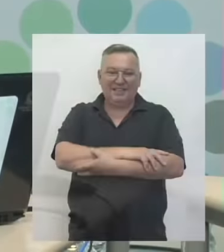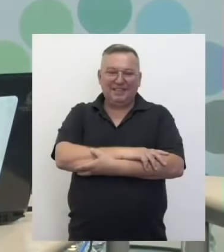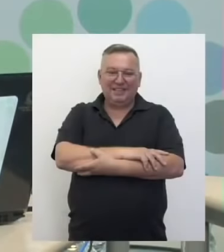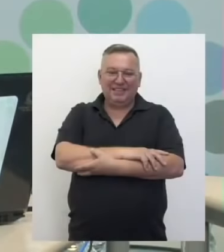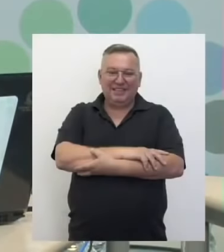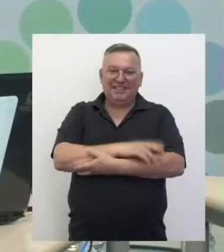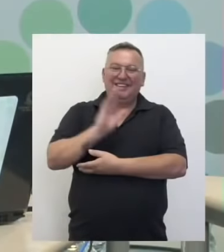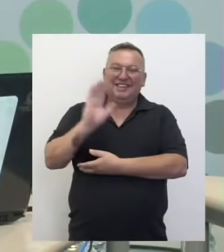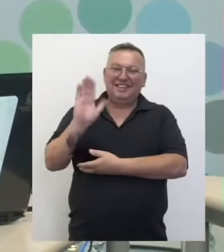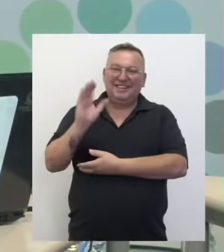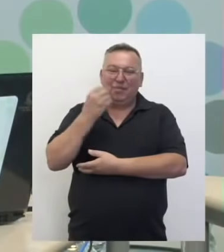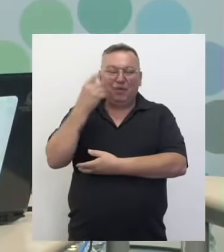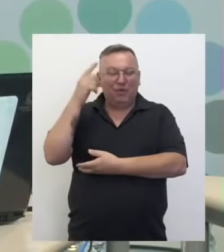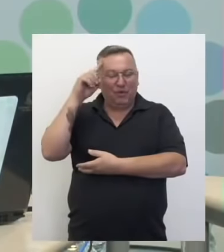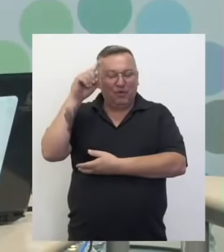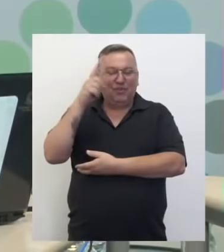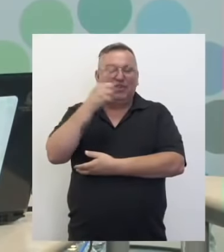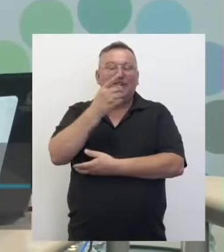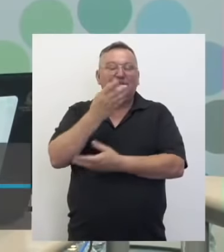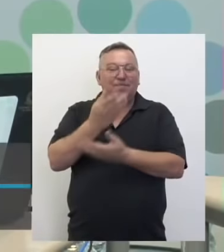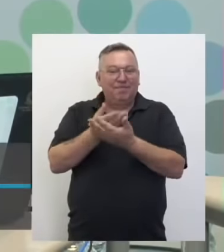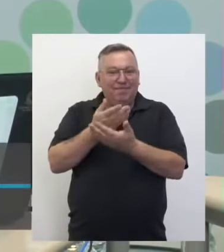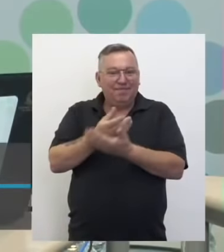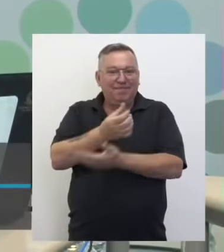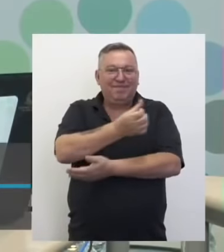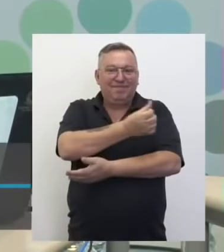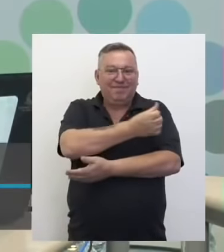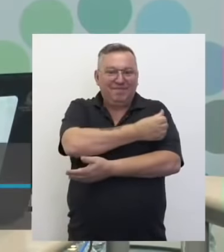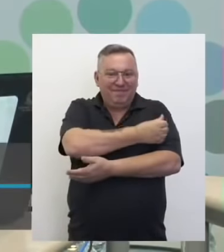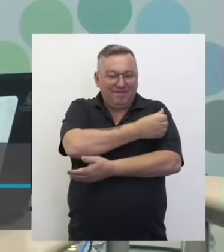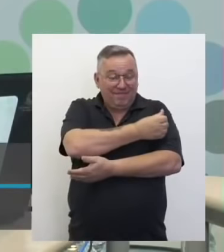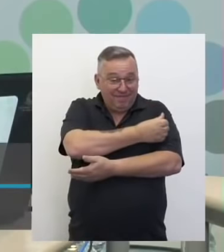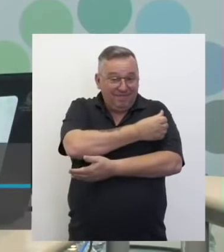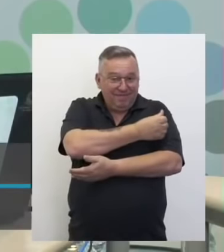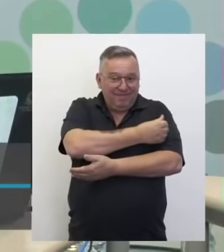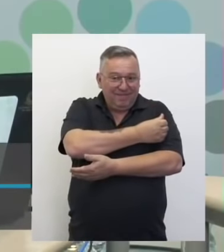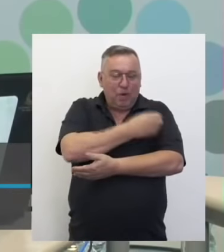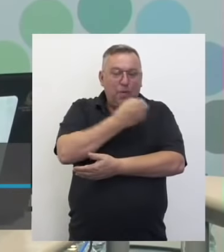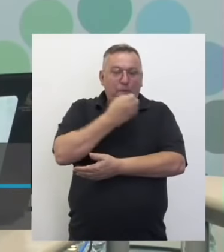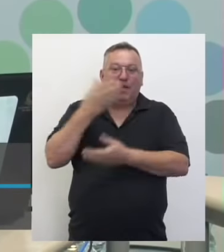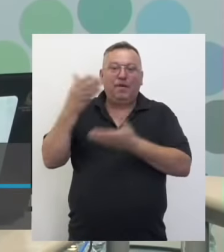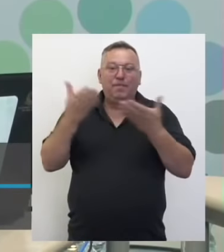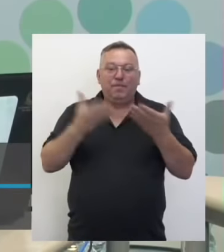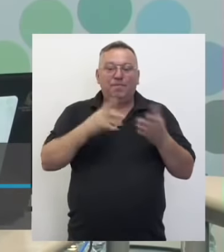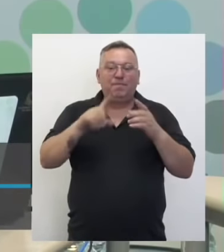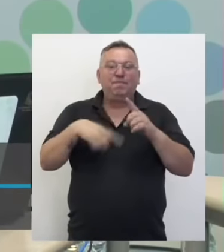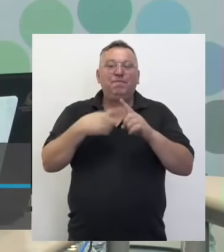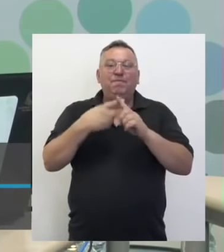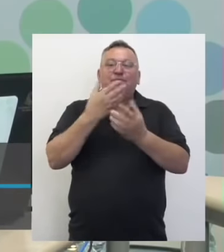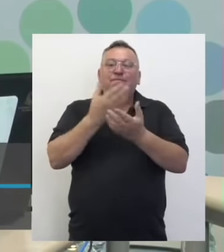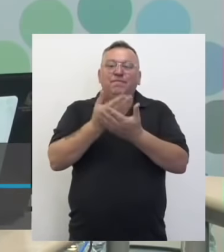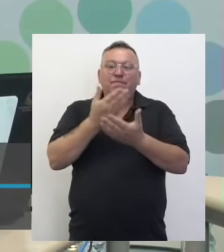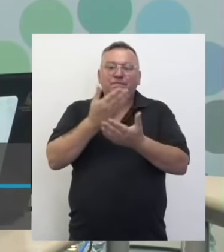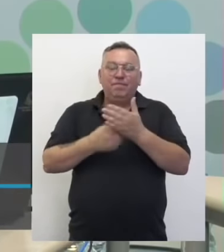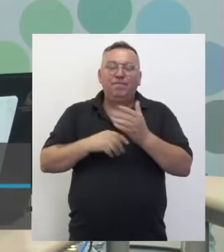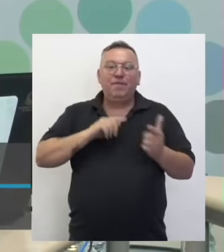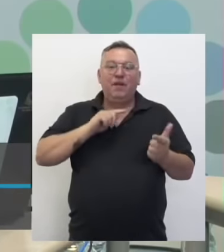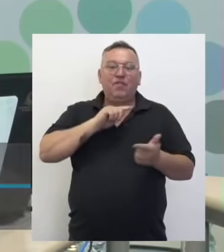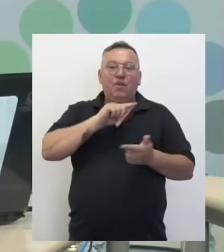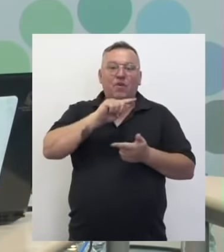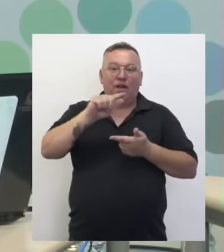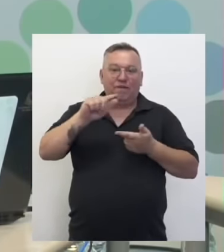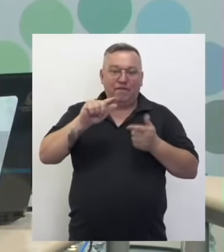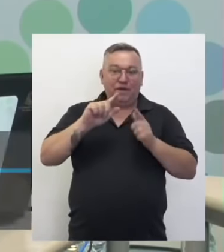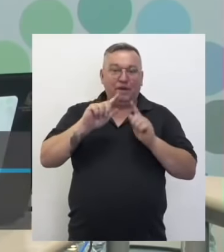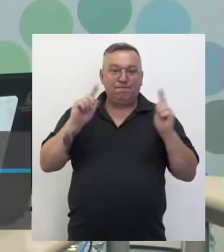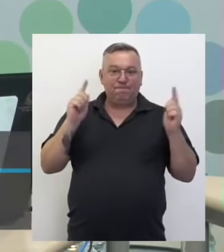Olá, estudantes do sexto ano do ensino fundamental, sejam bem-vindos a mais uma aula de geografia.